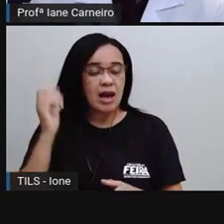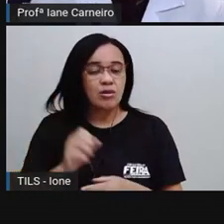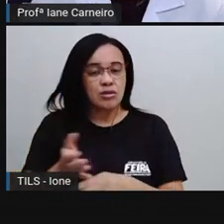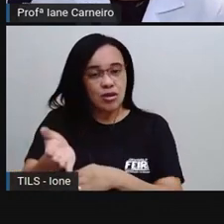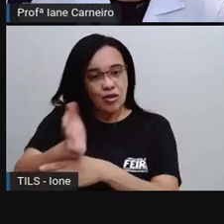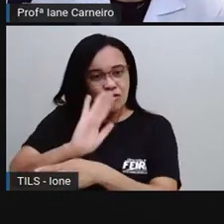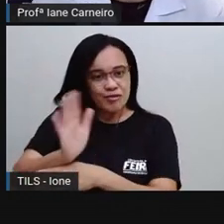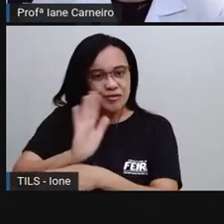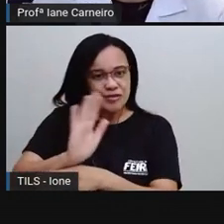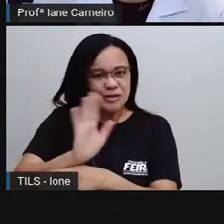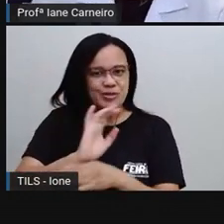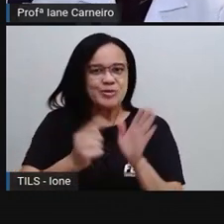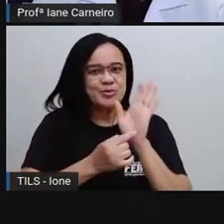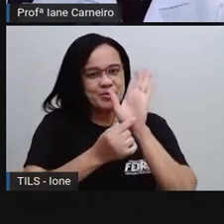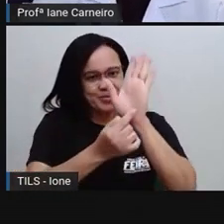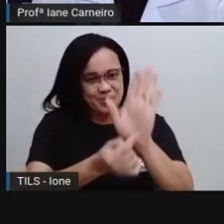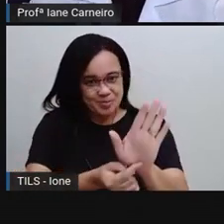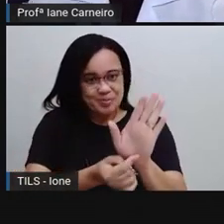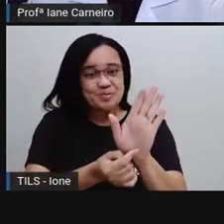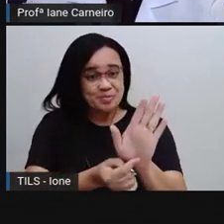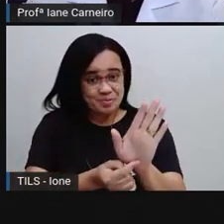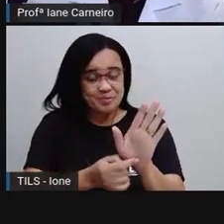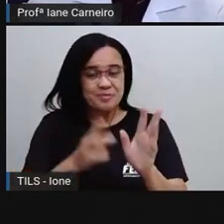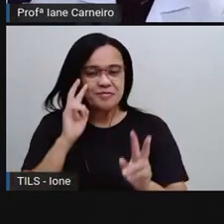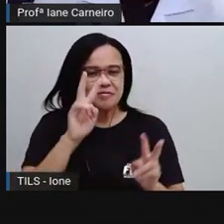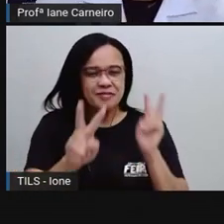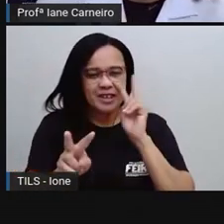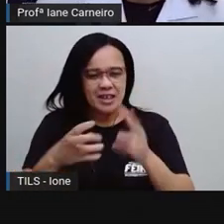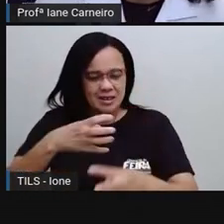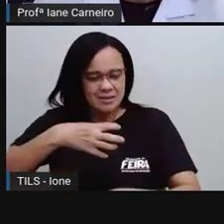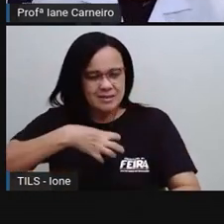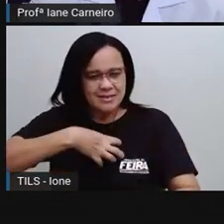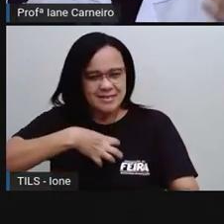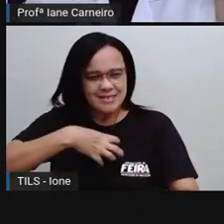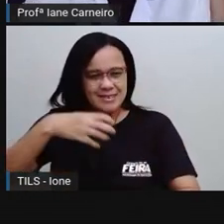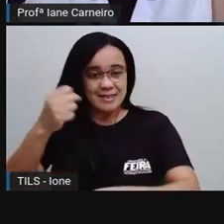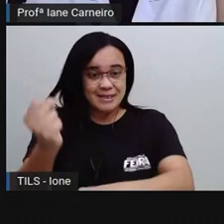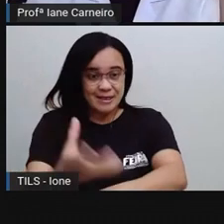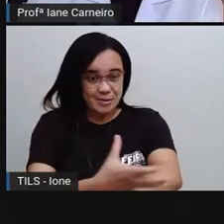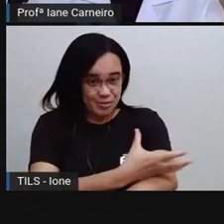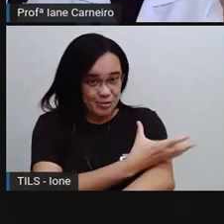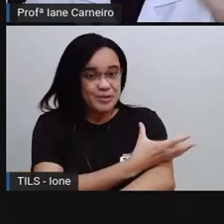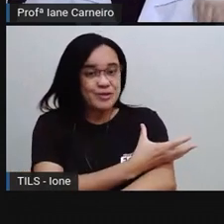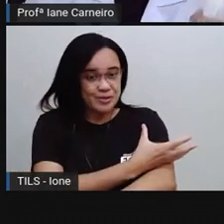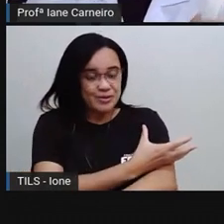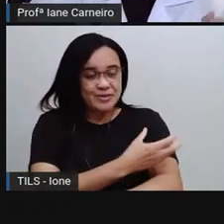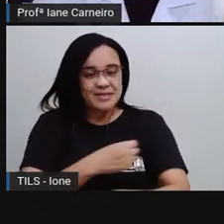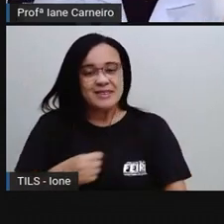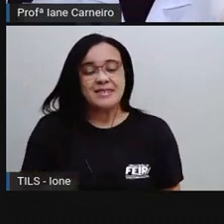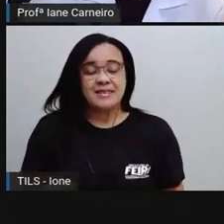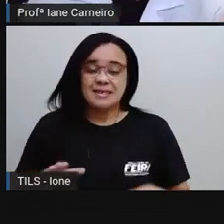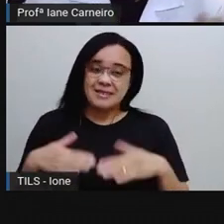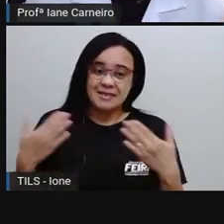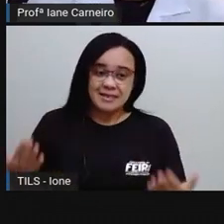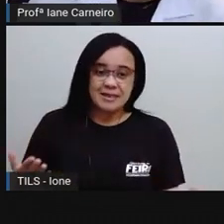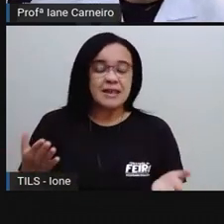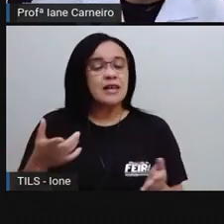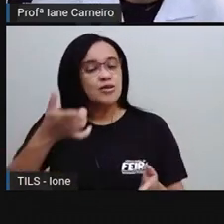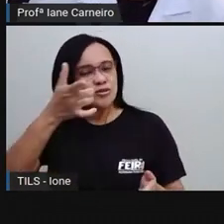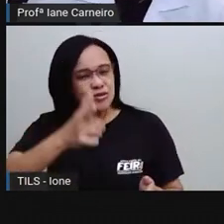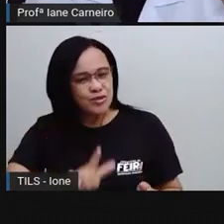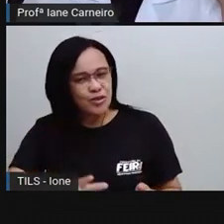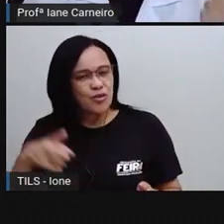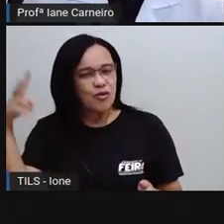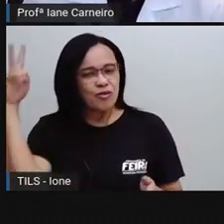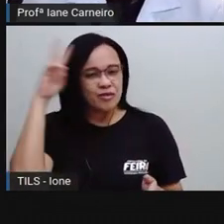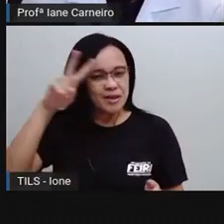vocês verem, né? As emoções, nossas emoções. A gente tá lembrando um pouquinho do que nós vimos na aula passada,